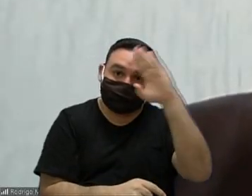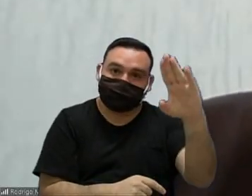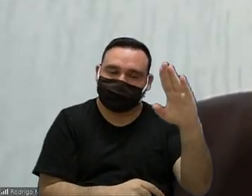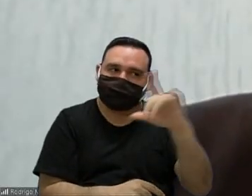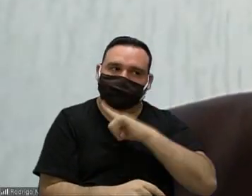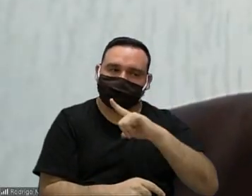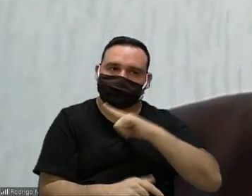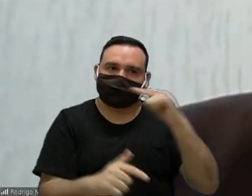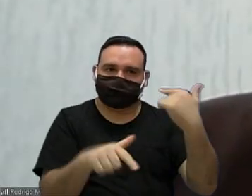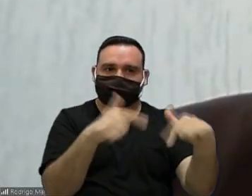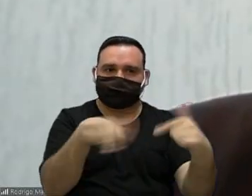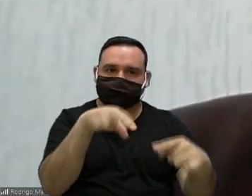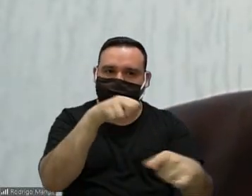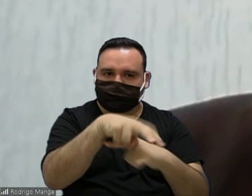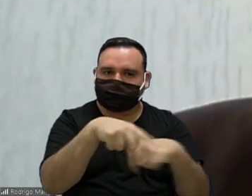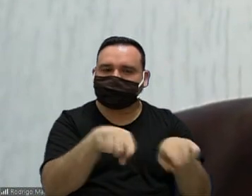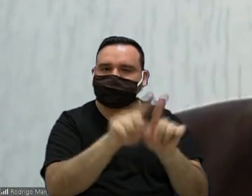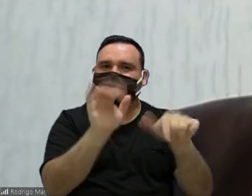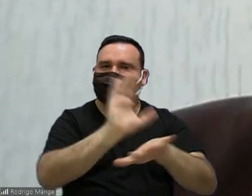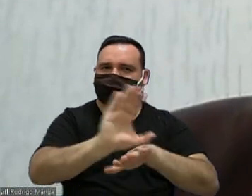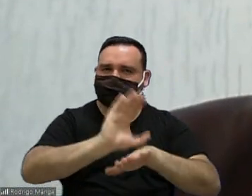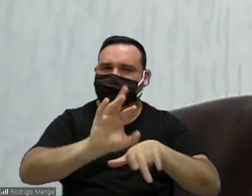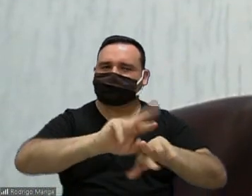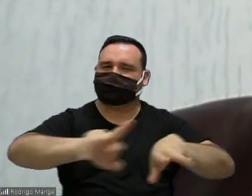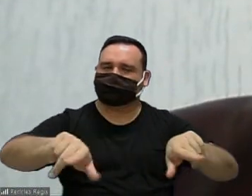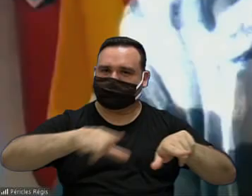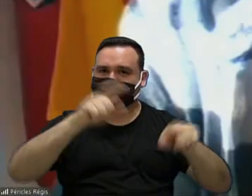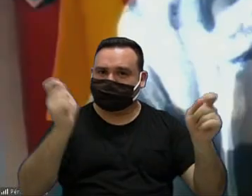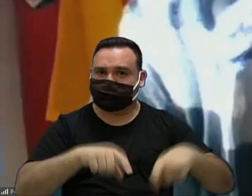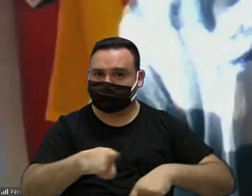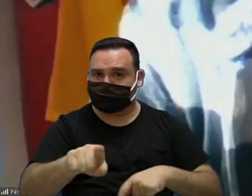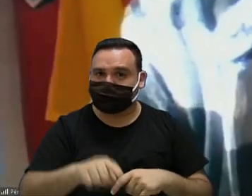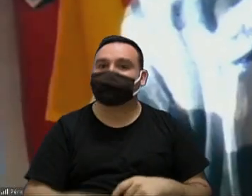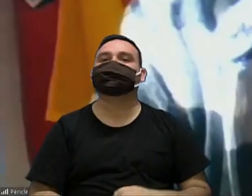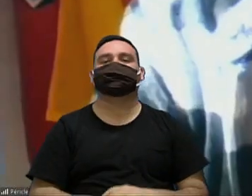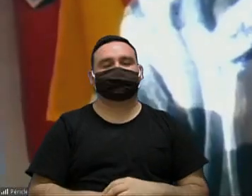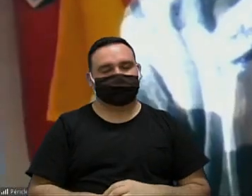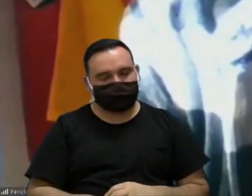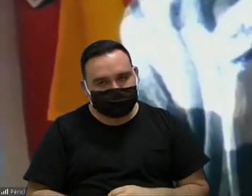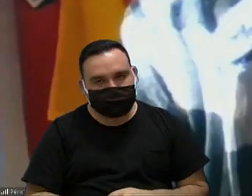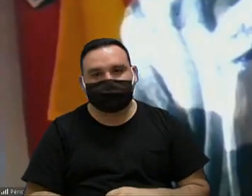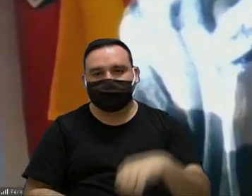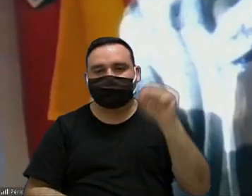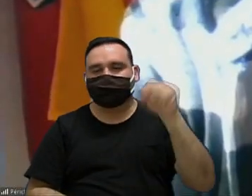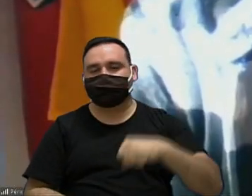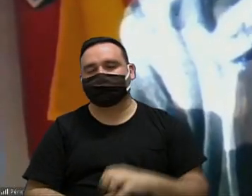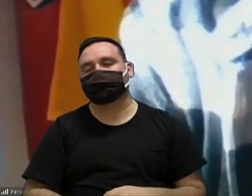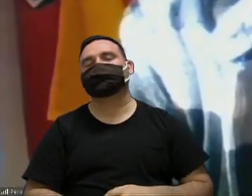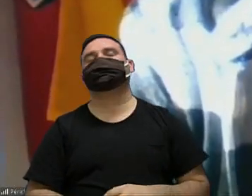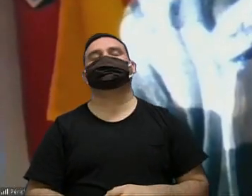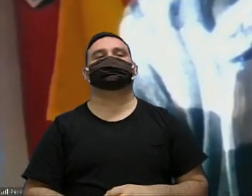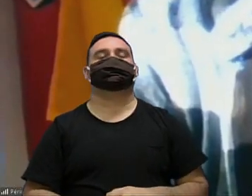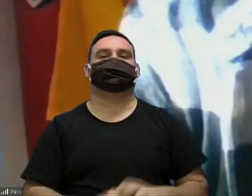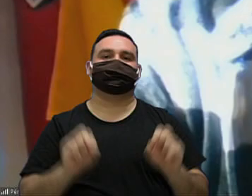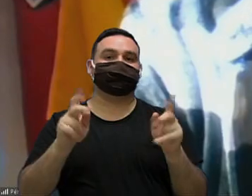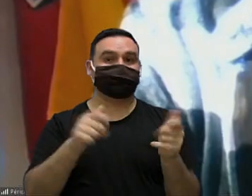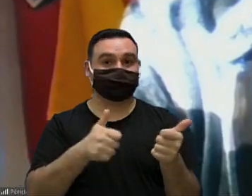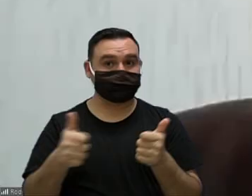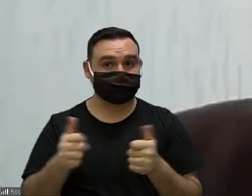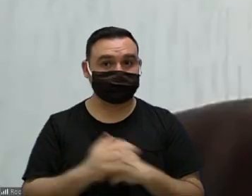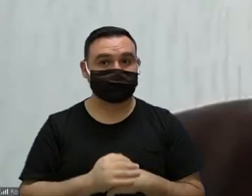na questão de vaga de emprego na questão dos cursos é isso sim sim tá bom